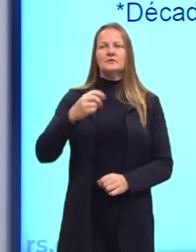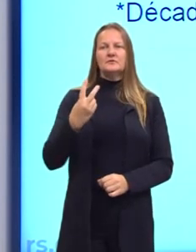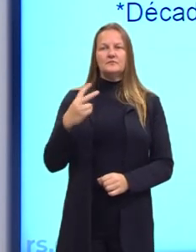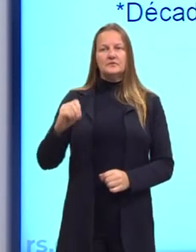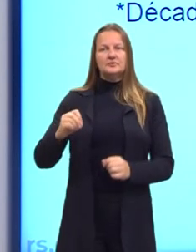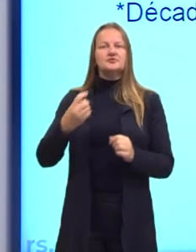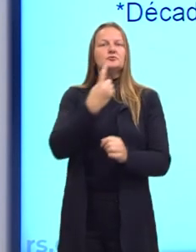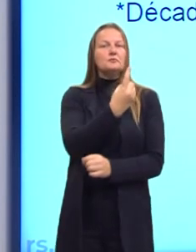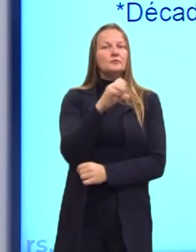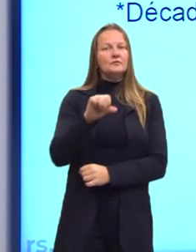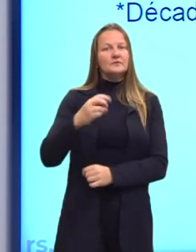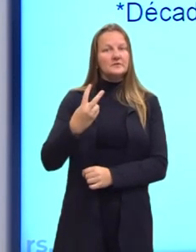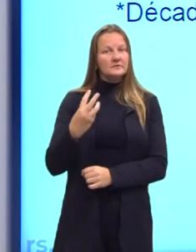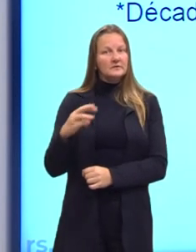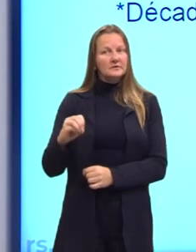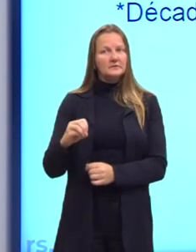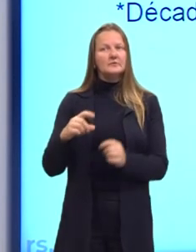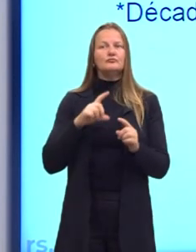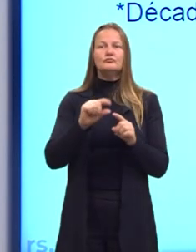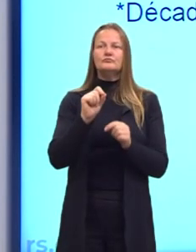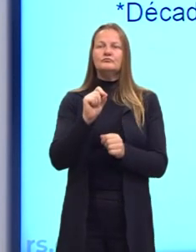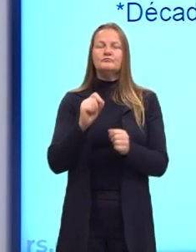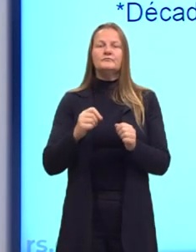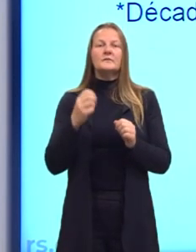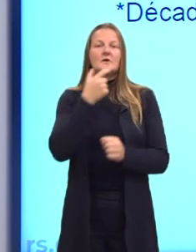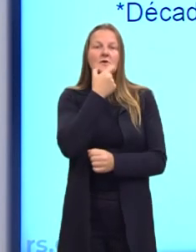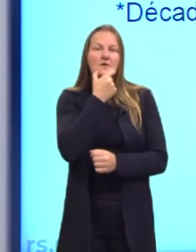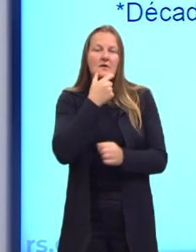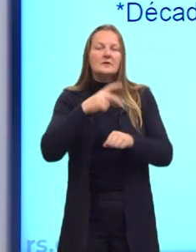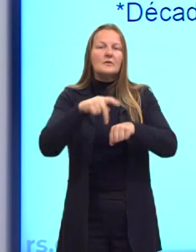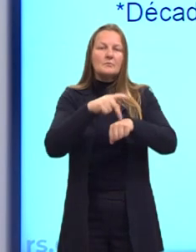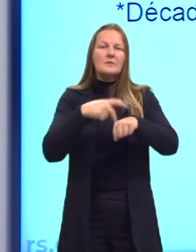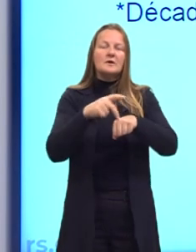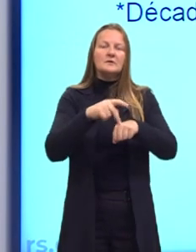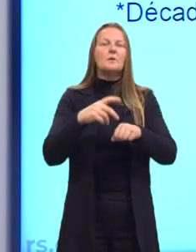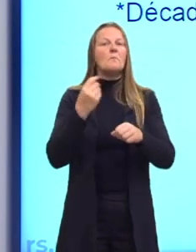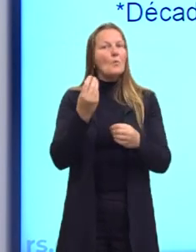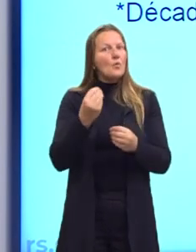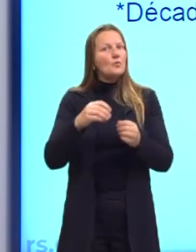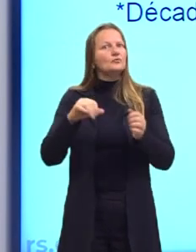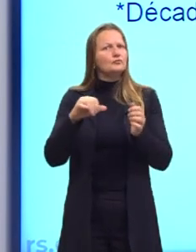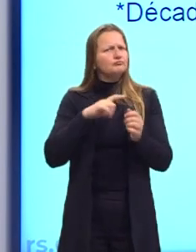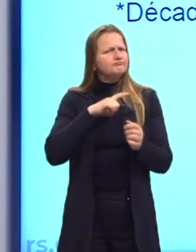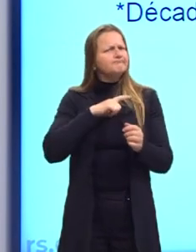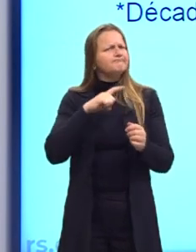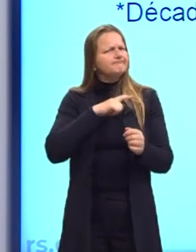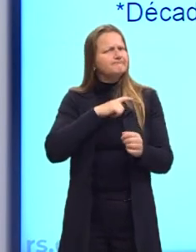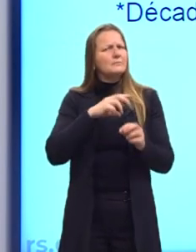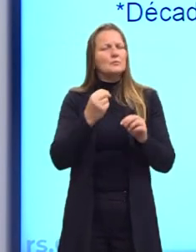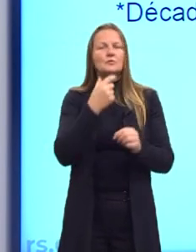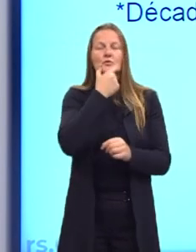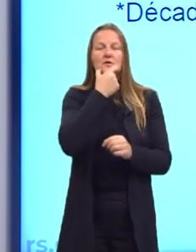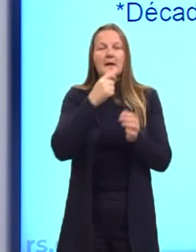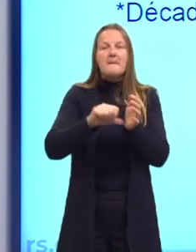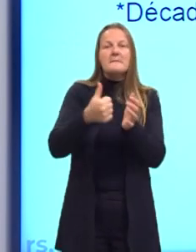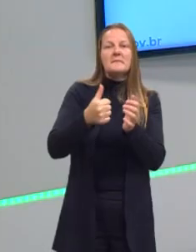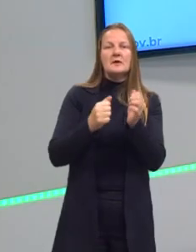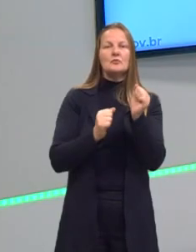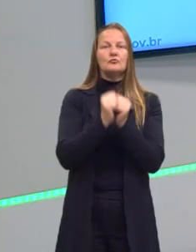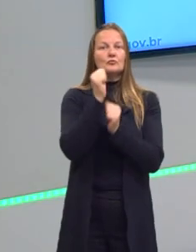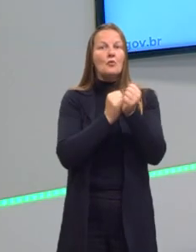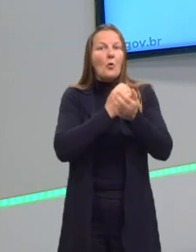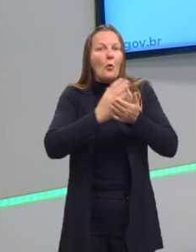crises, né? Aparece aonde, né? A Inglaterra sofre muito com isso. A Inglaterra é primeiro país a se industrializar.